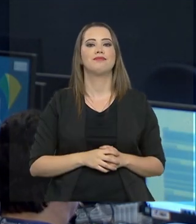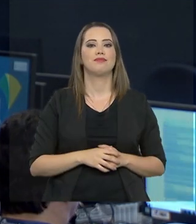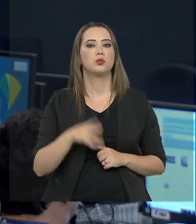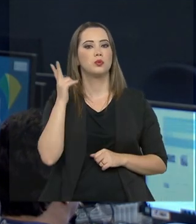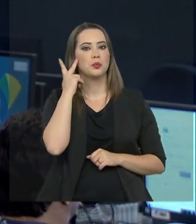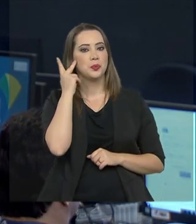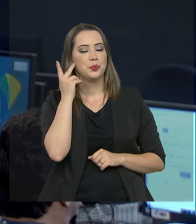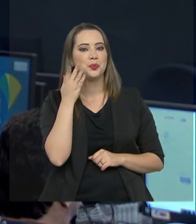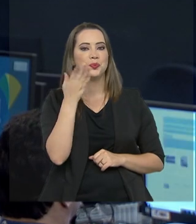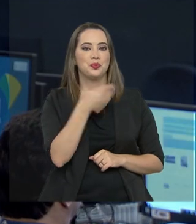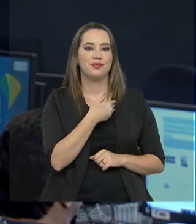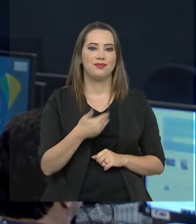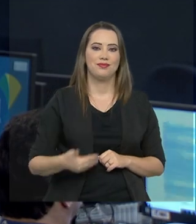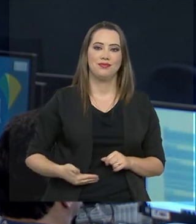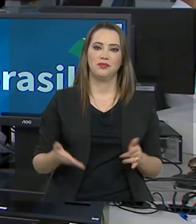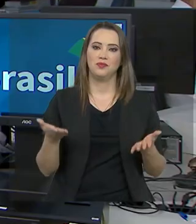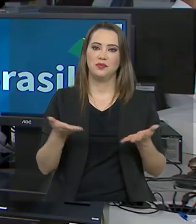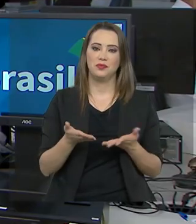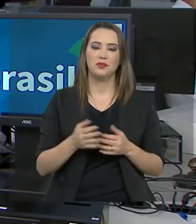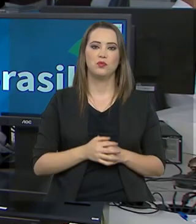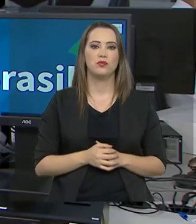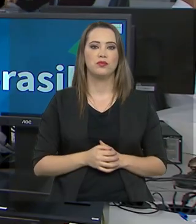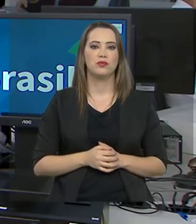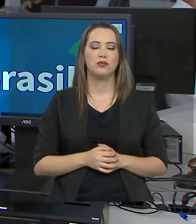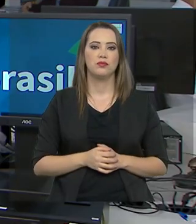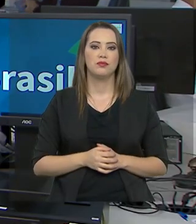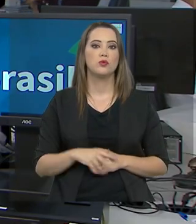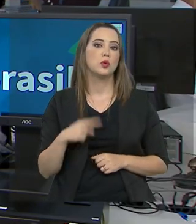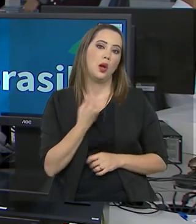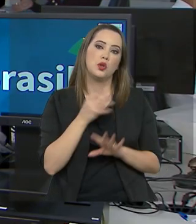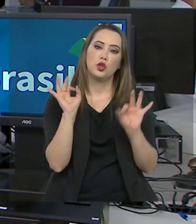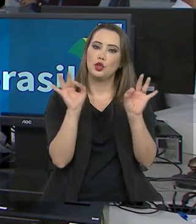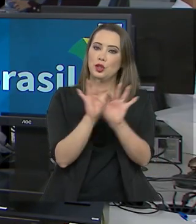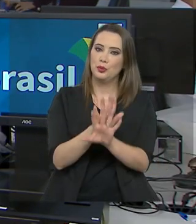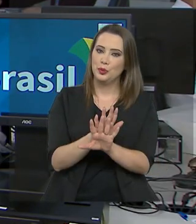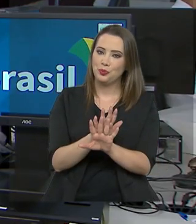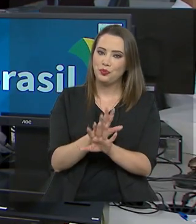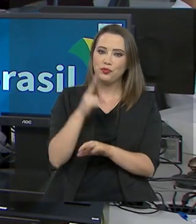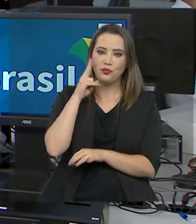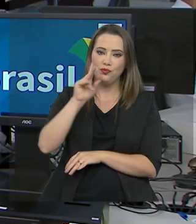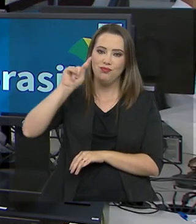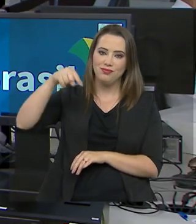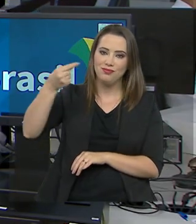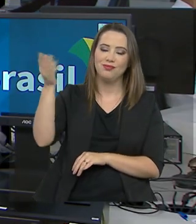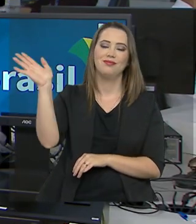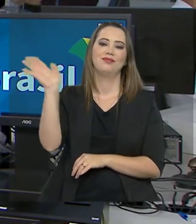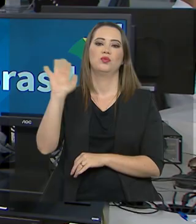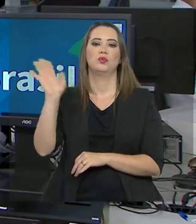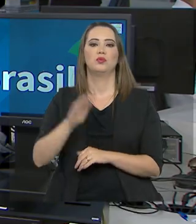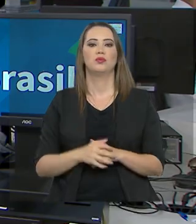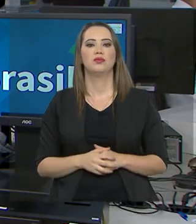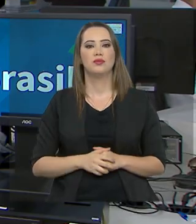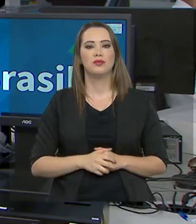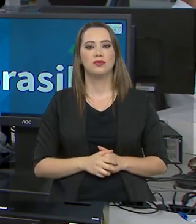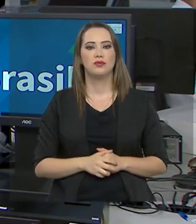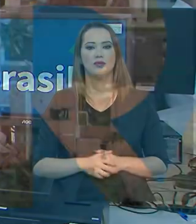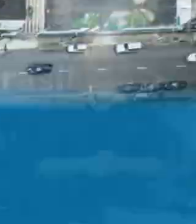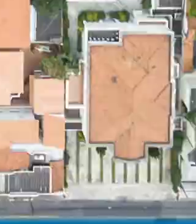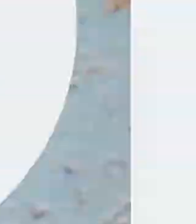Ferraz para o Governo Agora. E o Governo Agora fica por aqui. Nos vemos na próxima edição. Até lá!